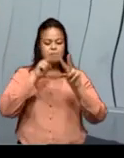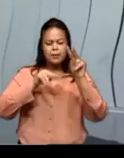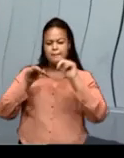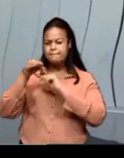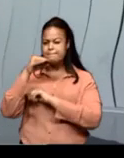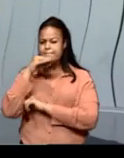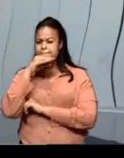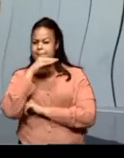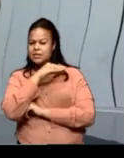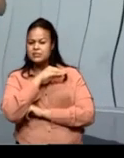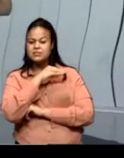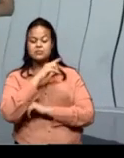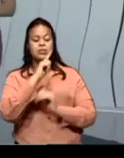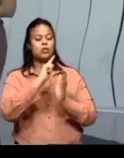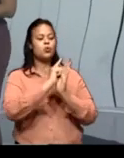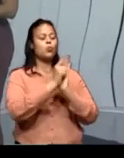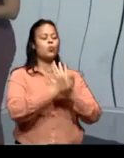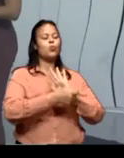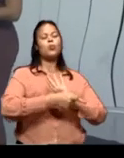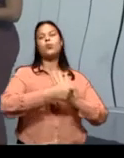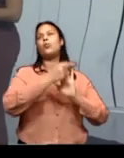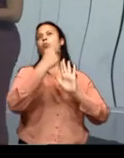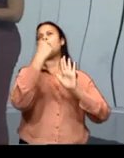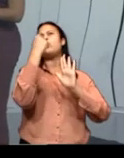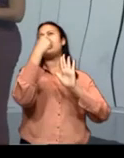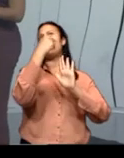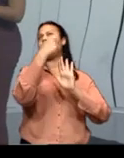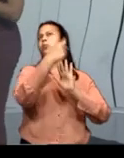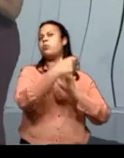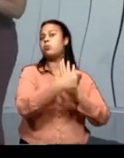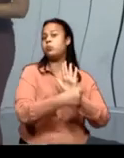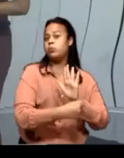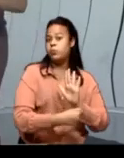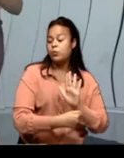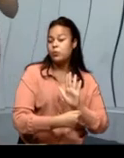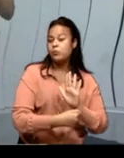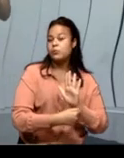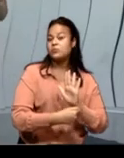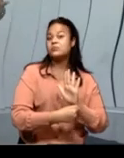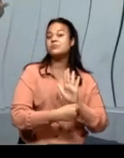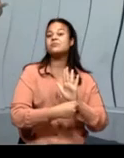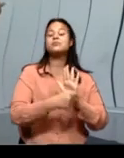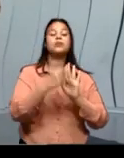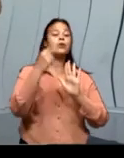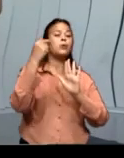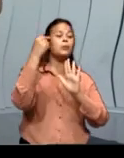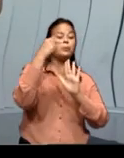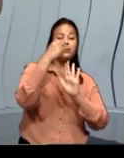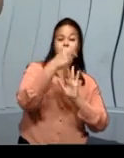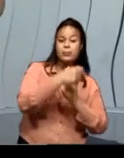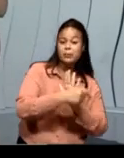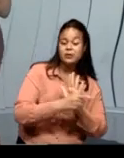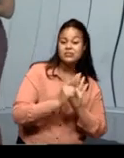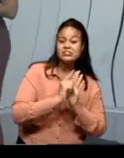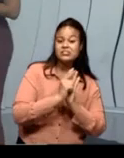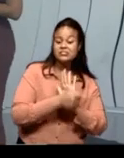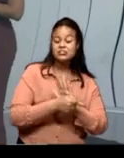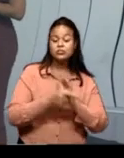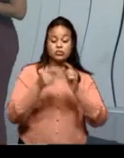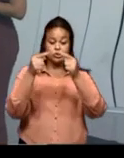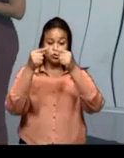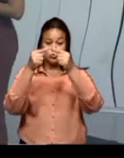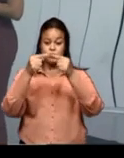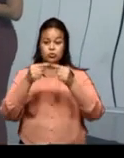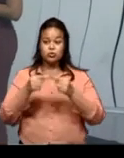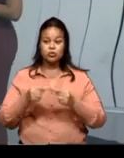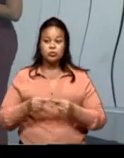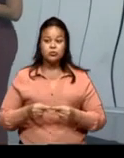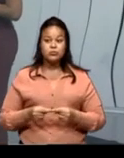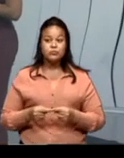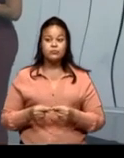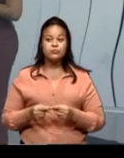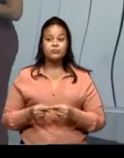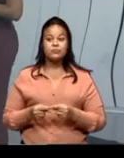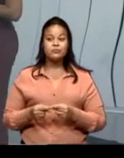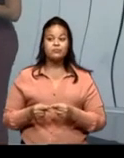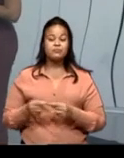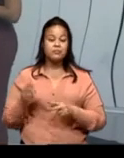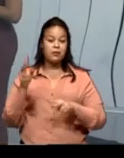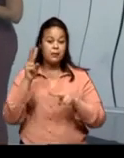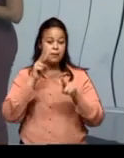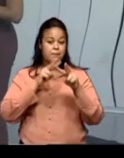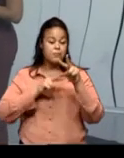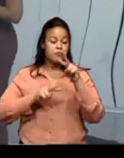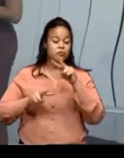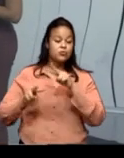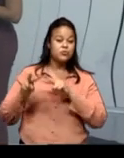textuais são inúmeros. E os gêneros são inúmeros, né? E os tipos nós vamos ver